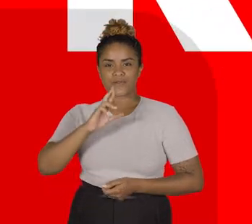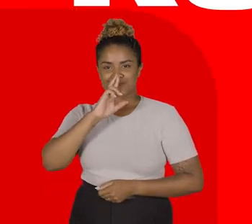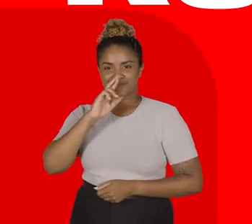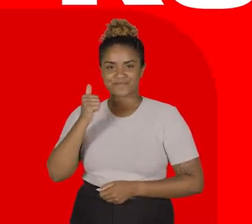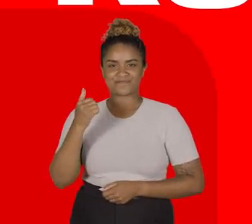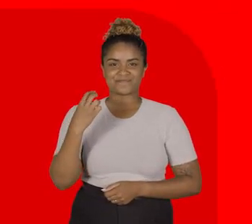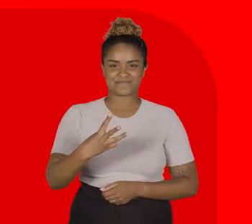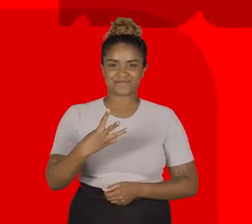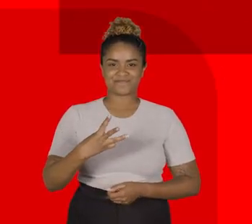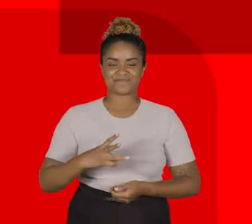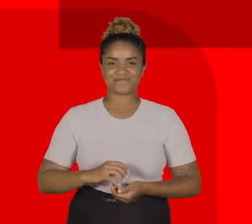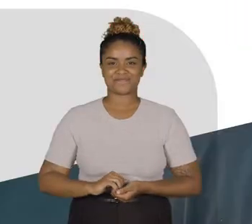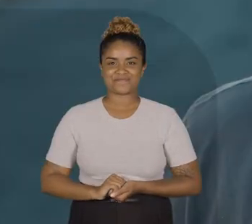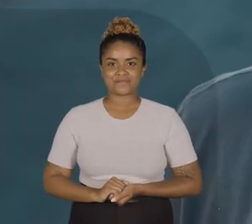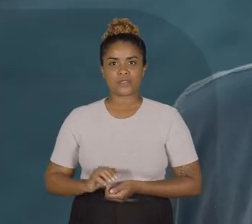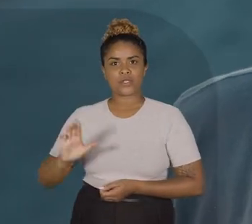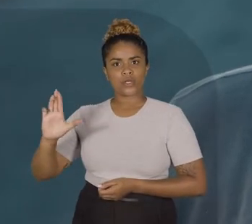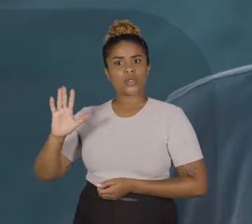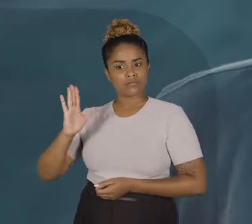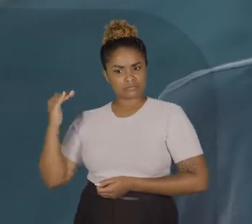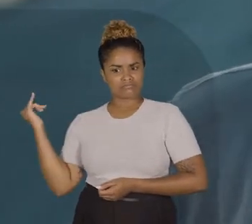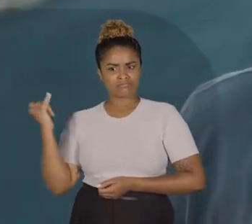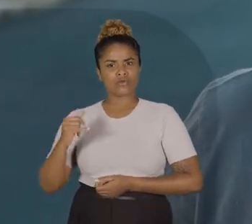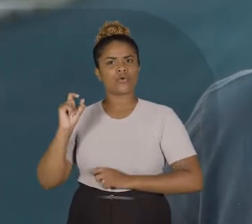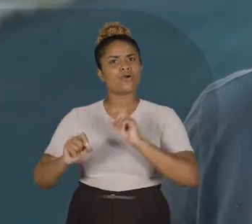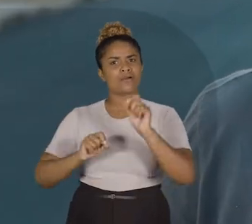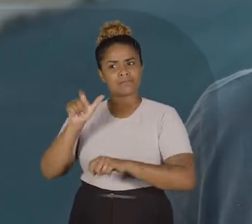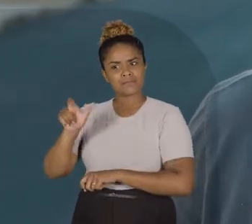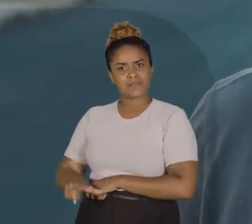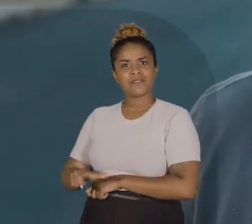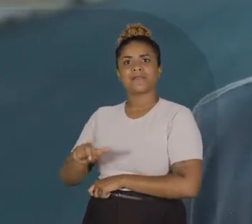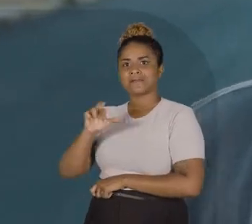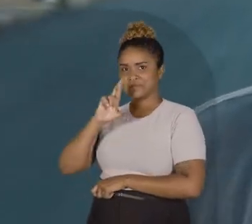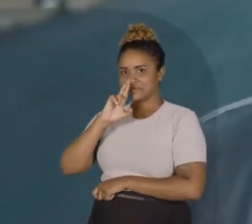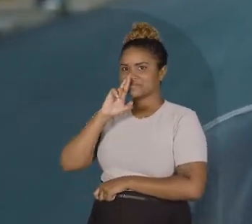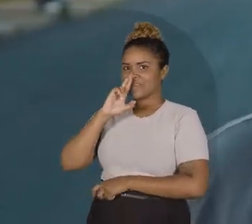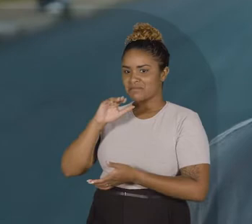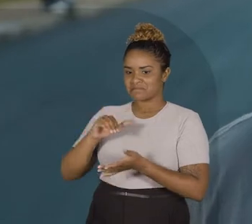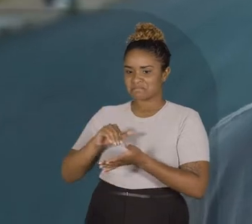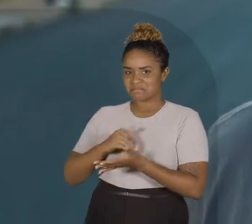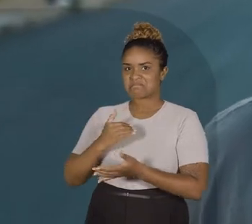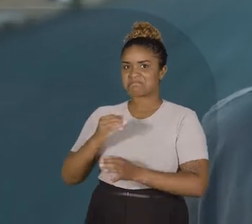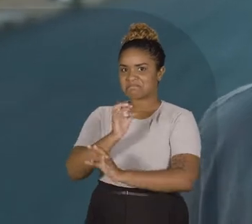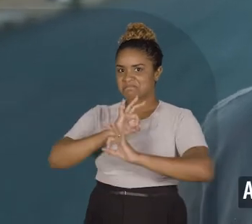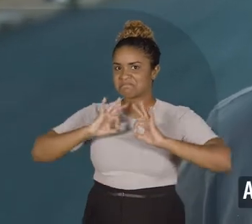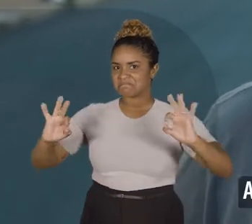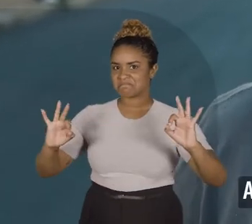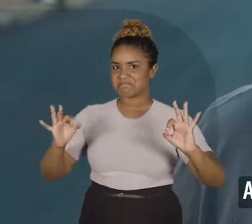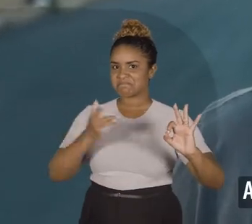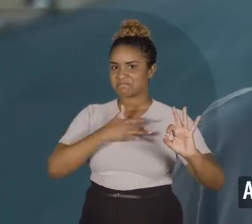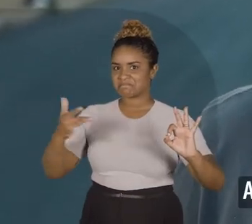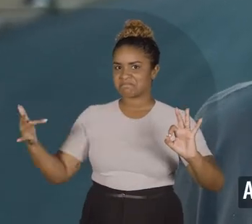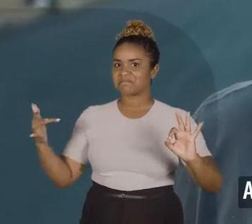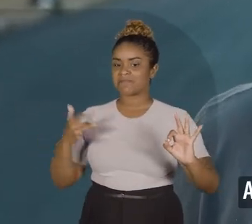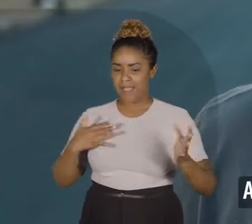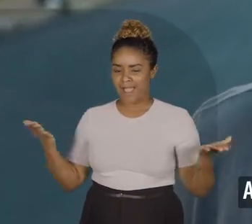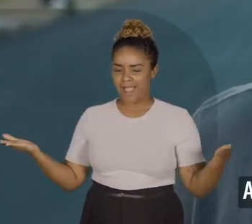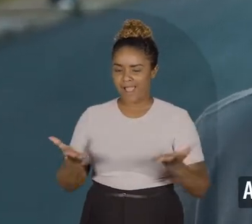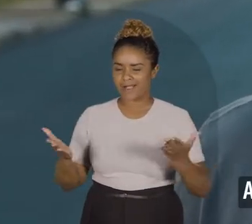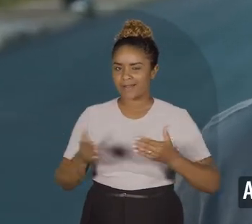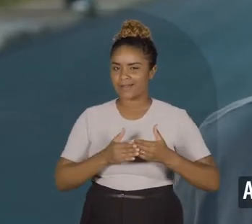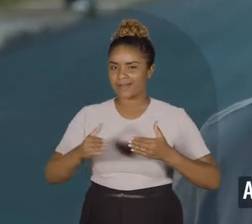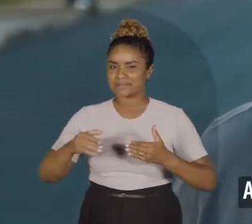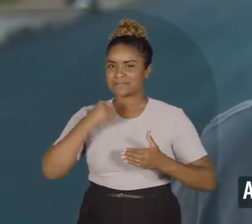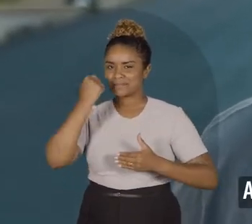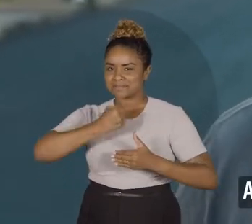Rogério 13! O Lula falou que o Rogério foi um secretário de saúde porreta. Agora, como senador,